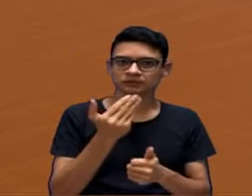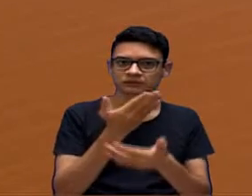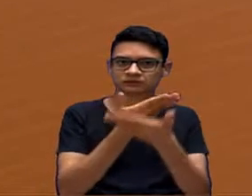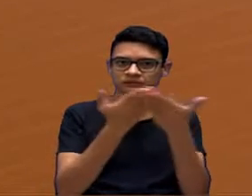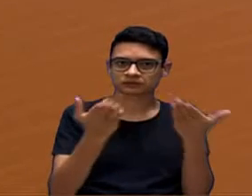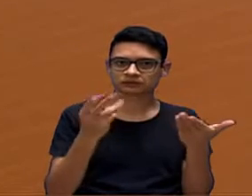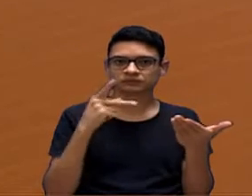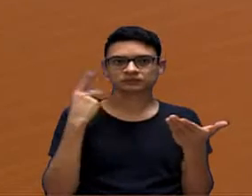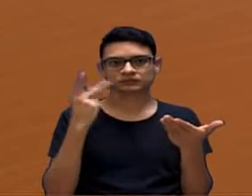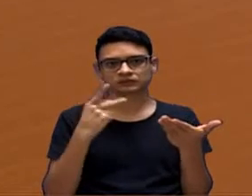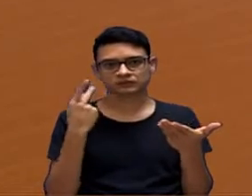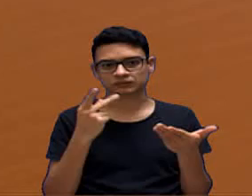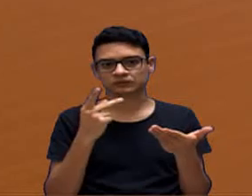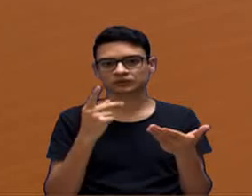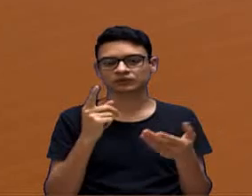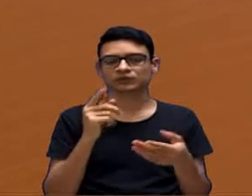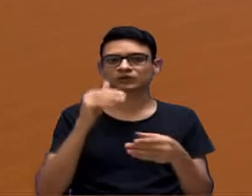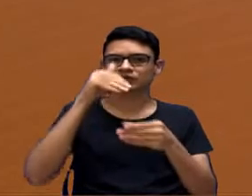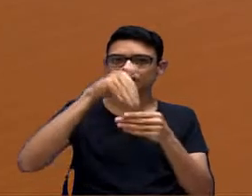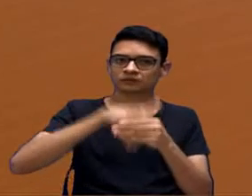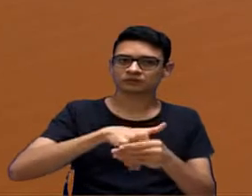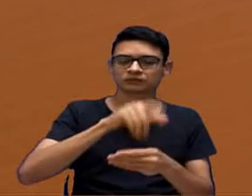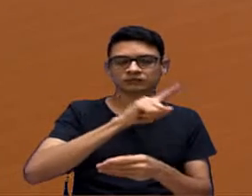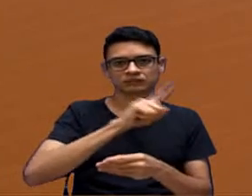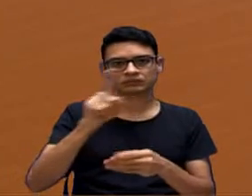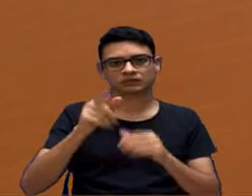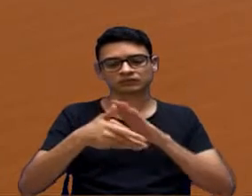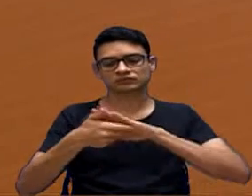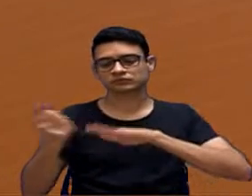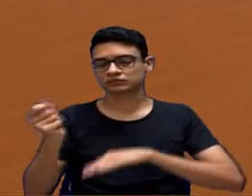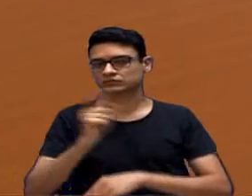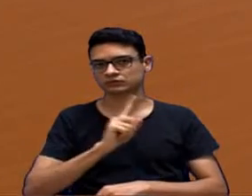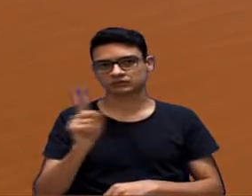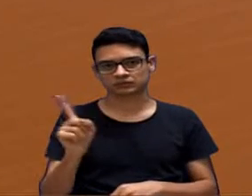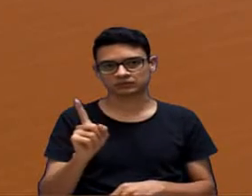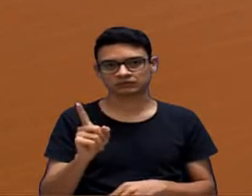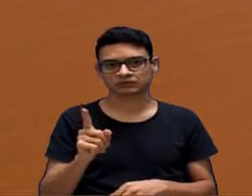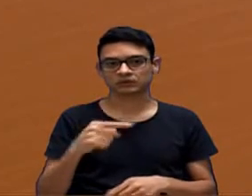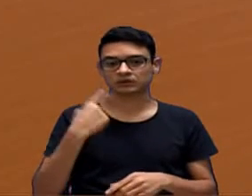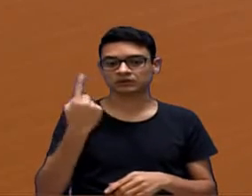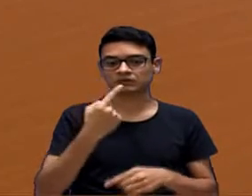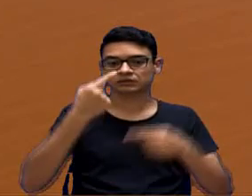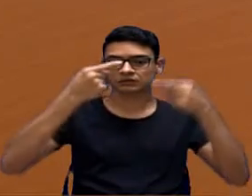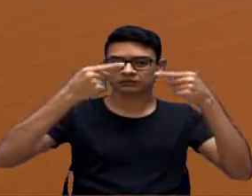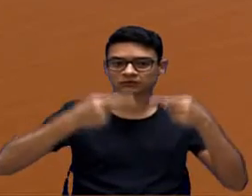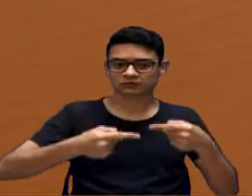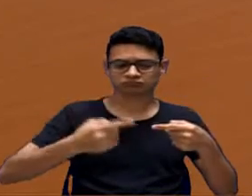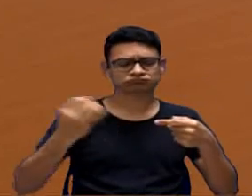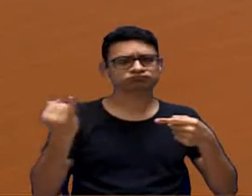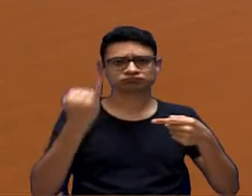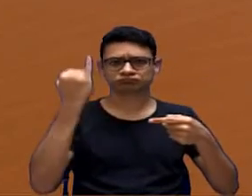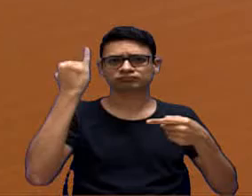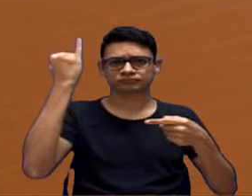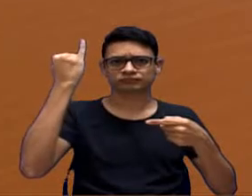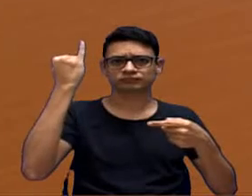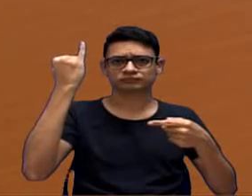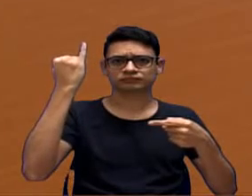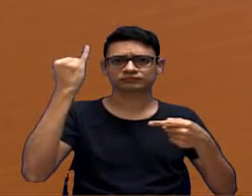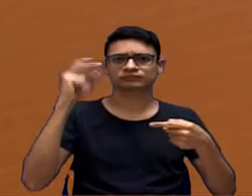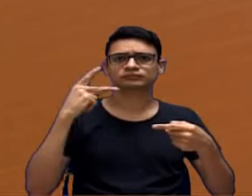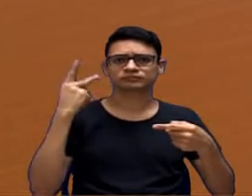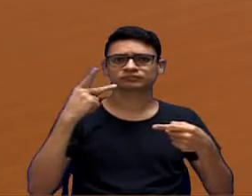vereadores votem não à retirada, porque, como eu enfatizei e nós debatemos, foi importante o debate, vereador,